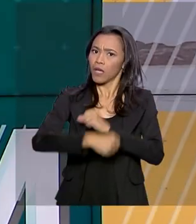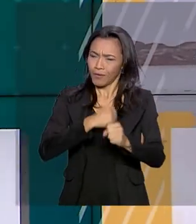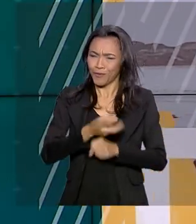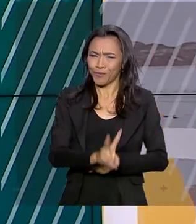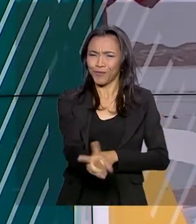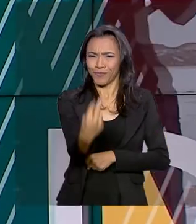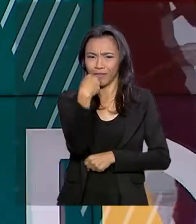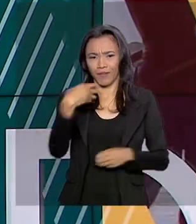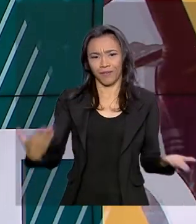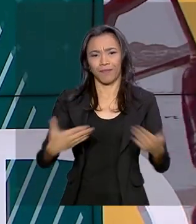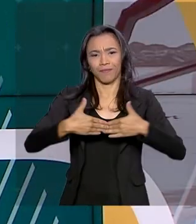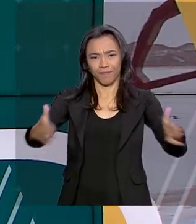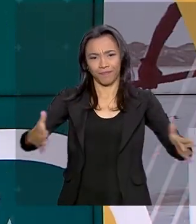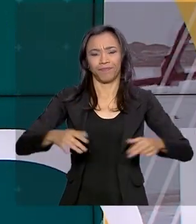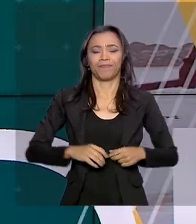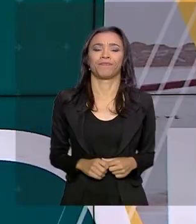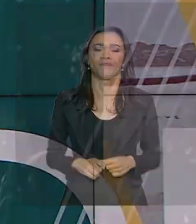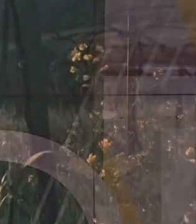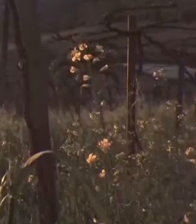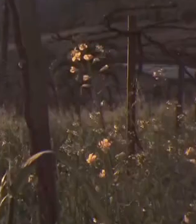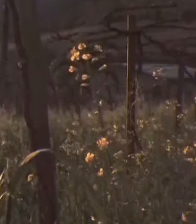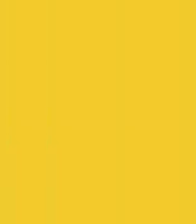gente, o Brasil em Dia já está no ar.